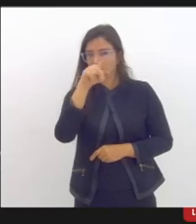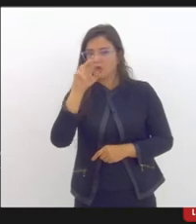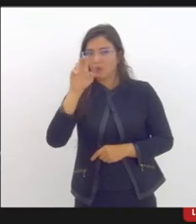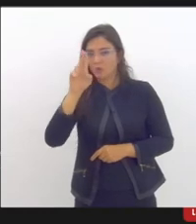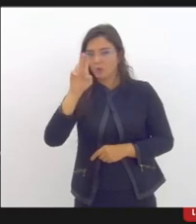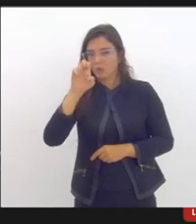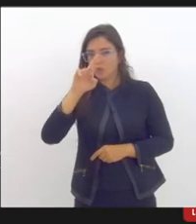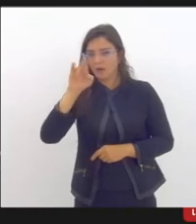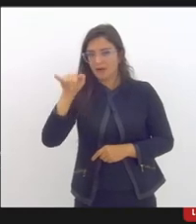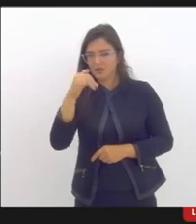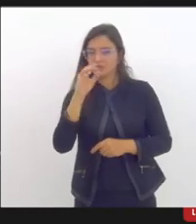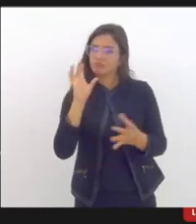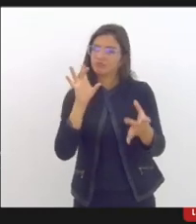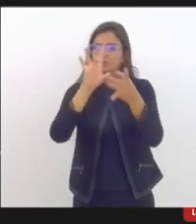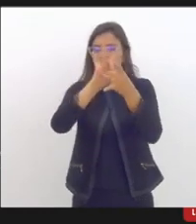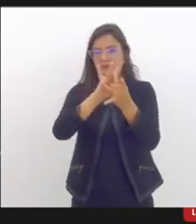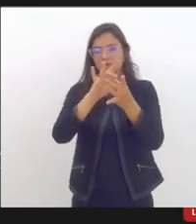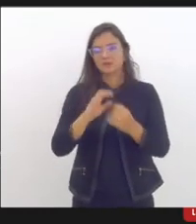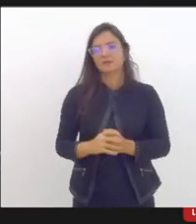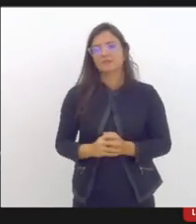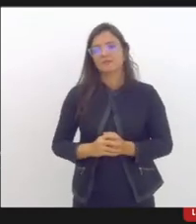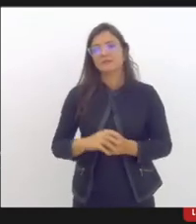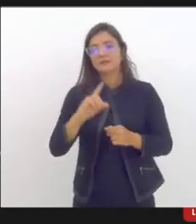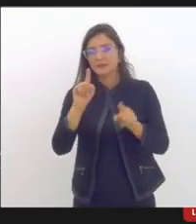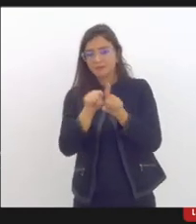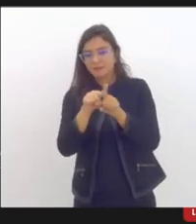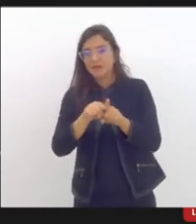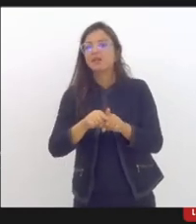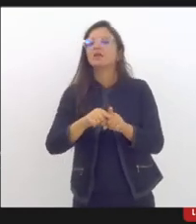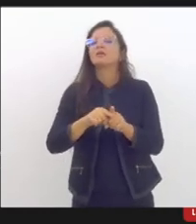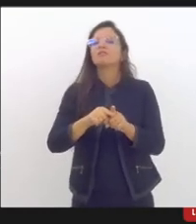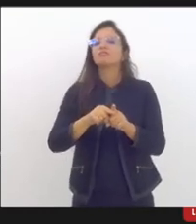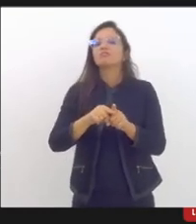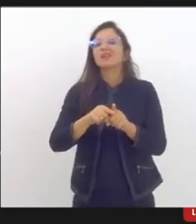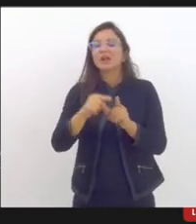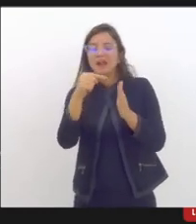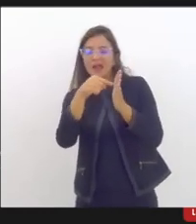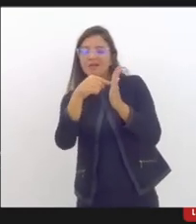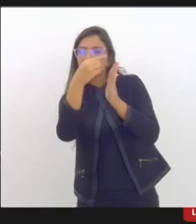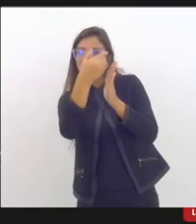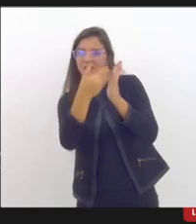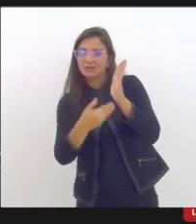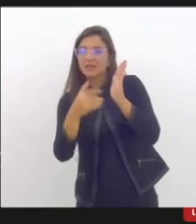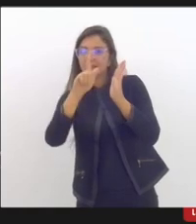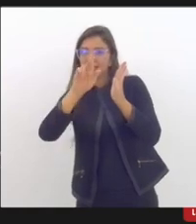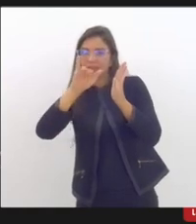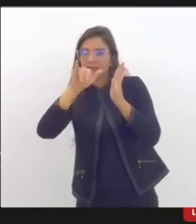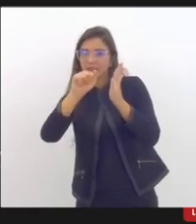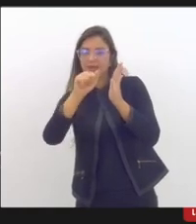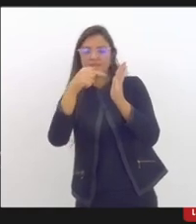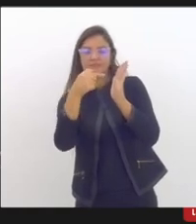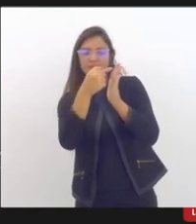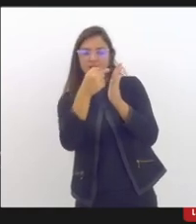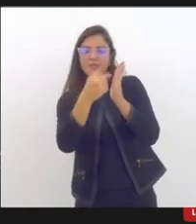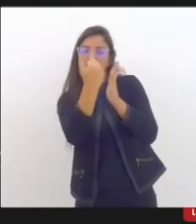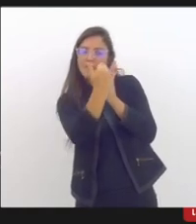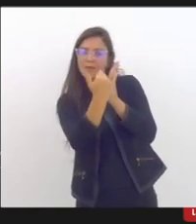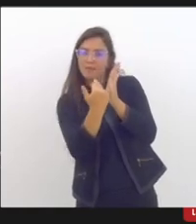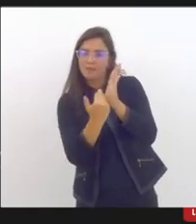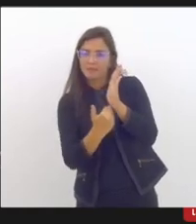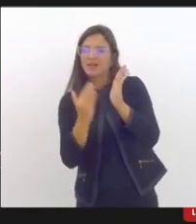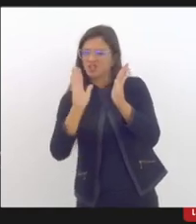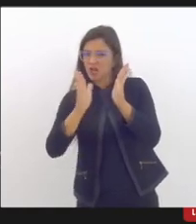faremos a reedição do guia O Suicídio à Escola Reflexão com os Educadores. Então, é um guia que a gente já